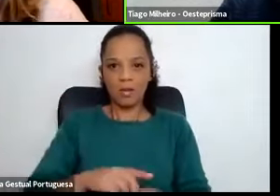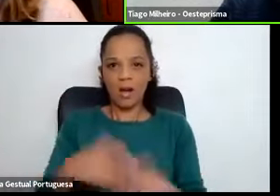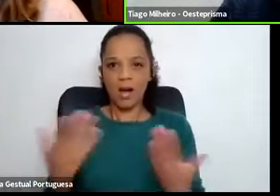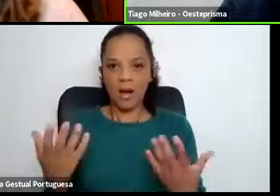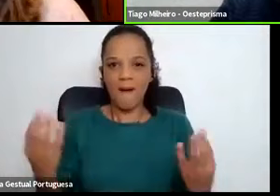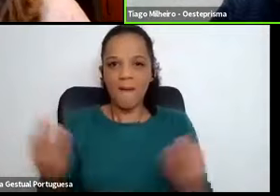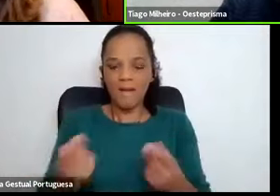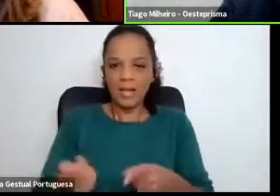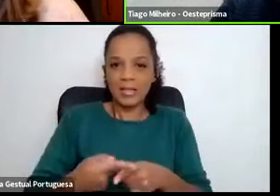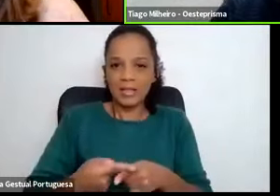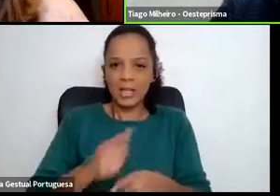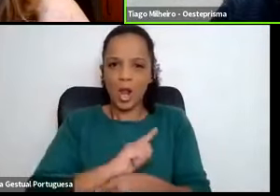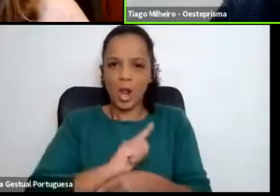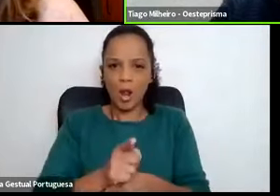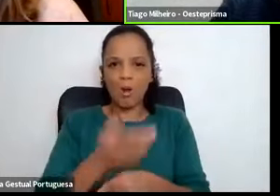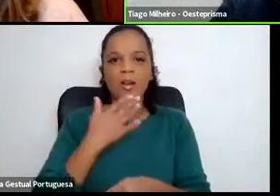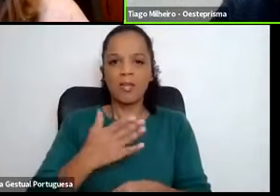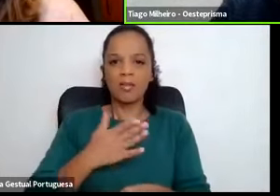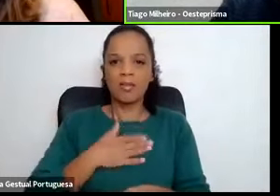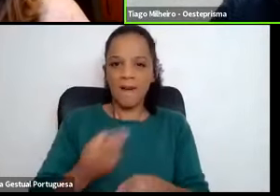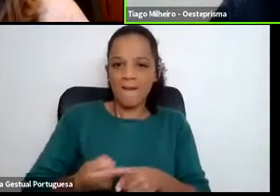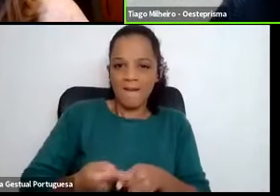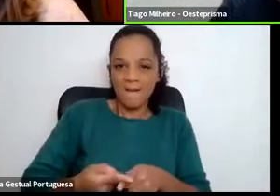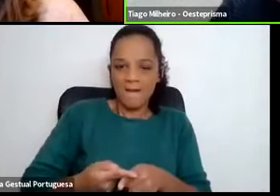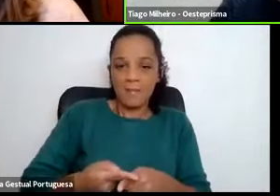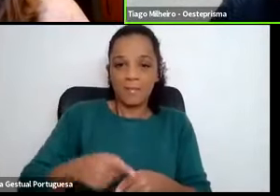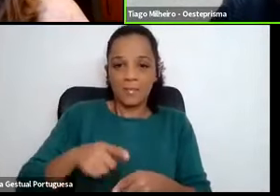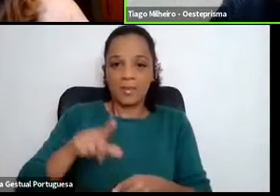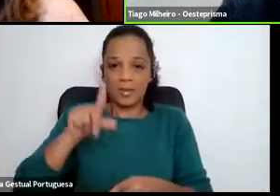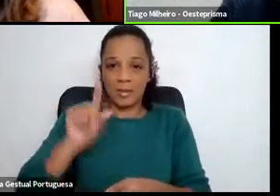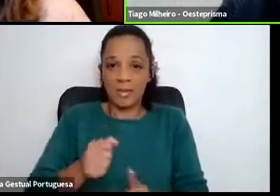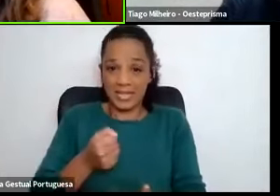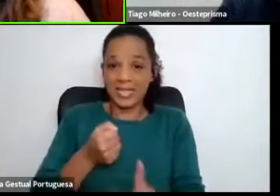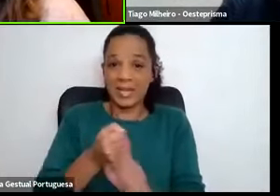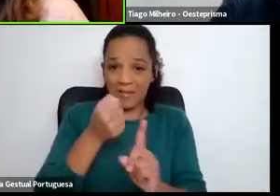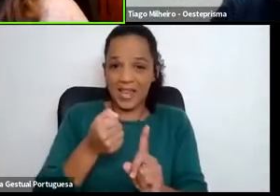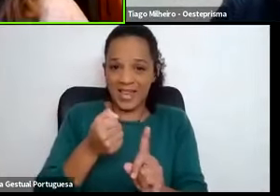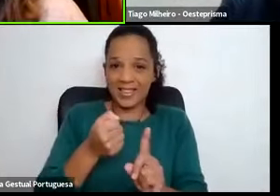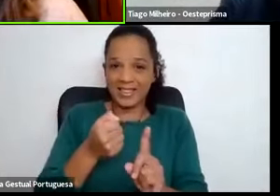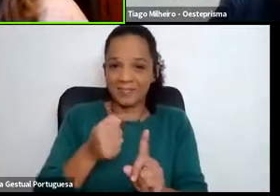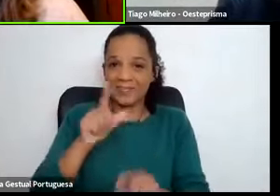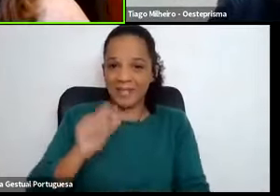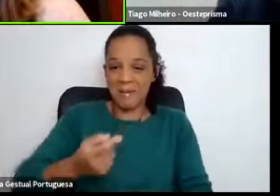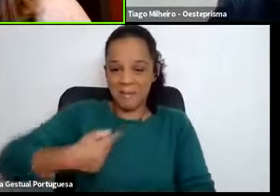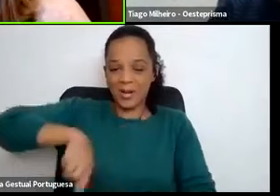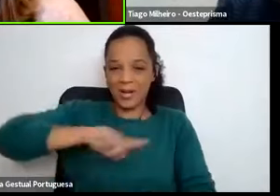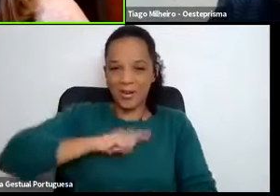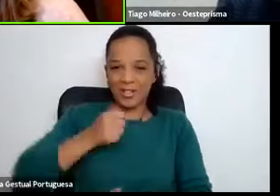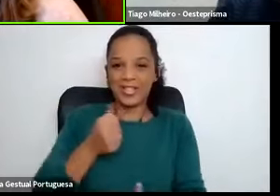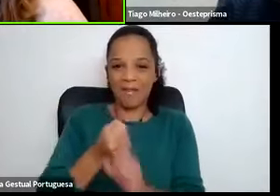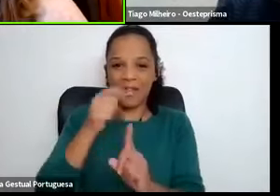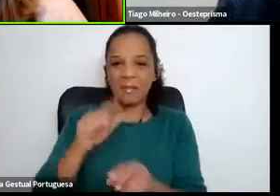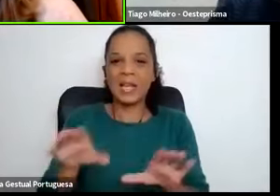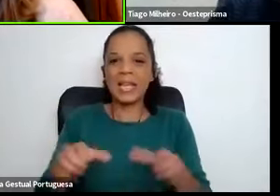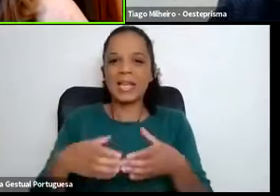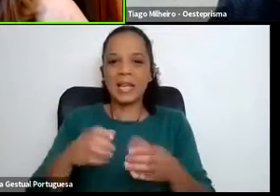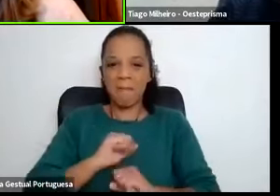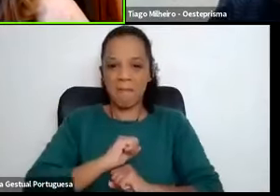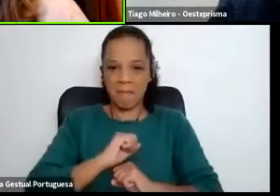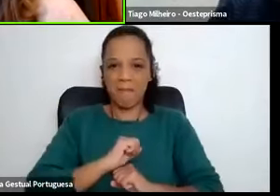e altamente motivador, portanto, para nós, e desafiante, sobretudo para nós e para a nossa equipa,